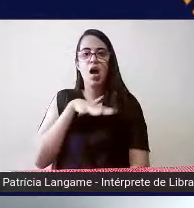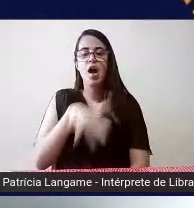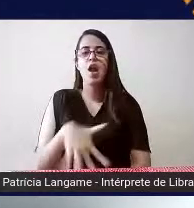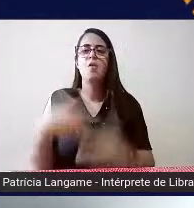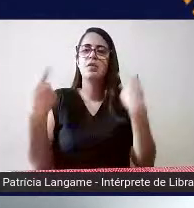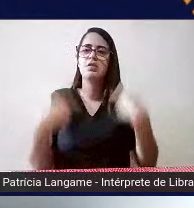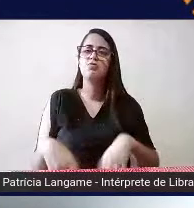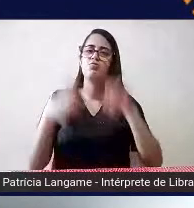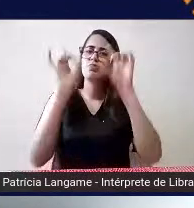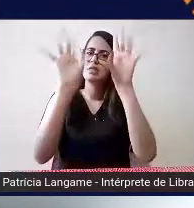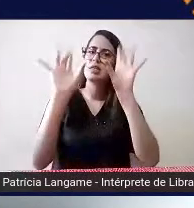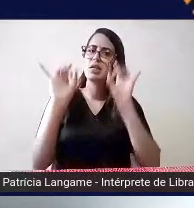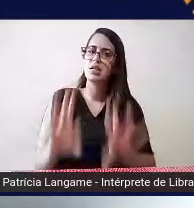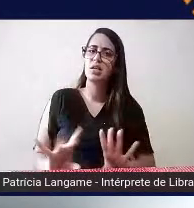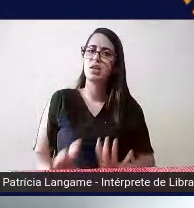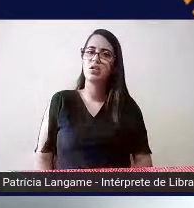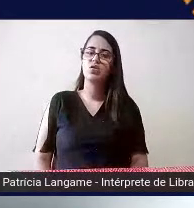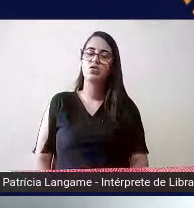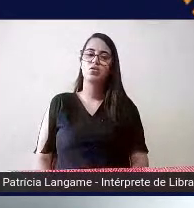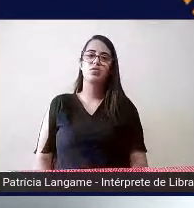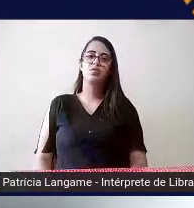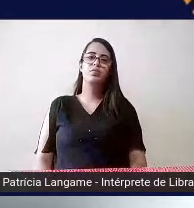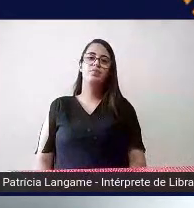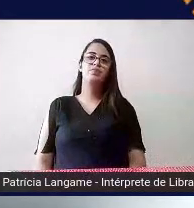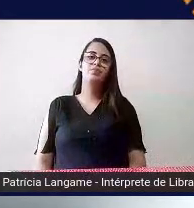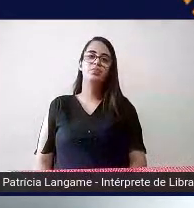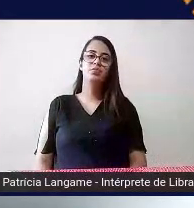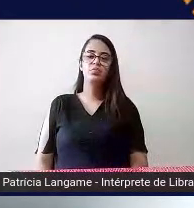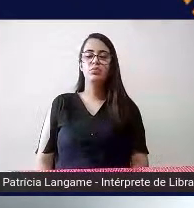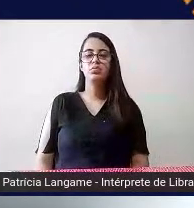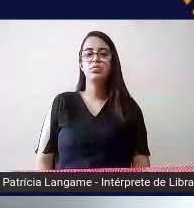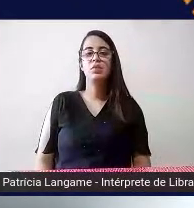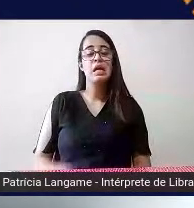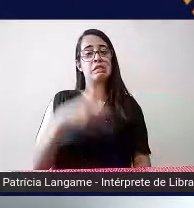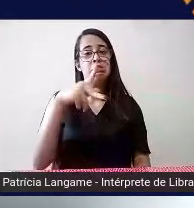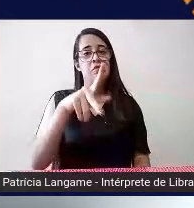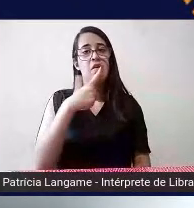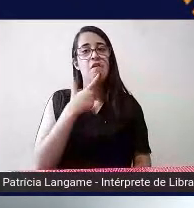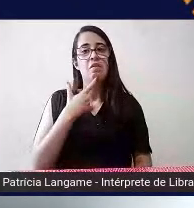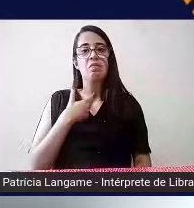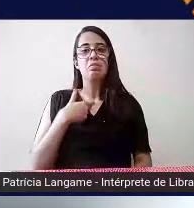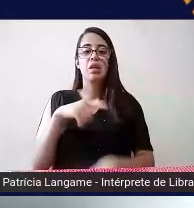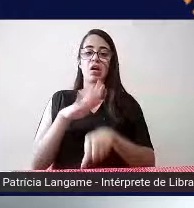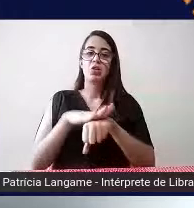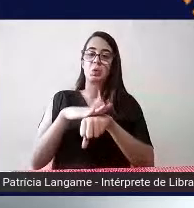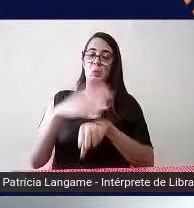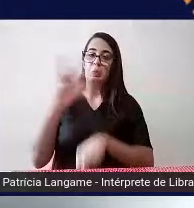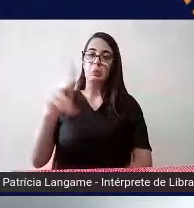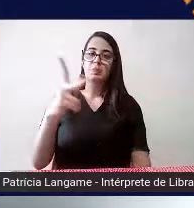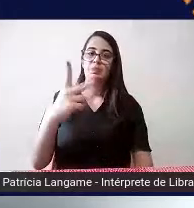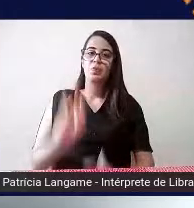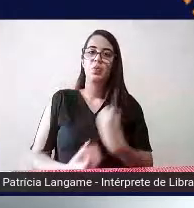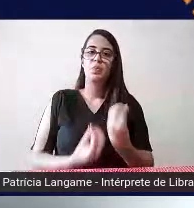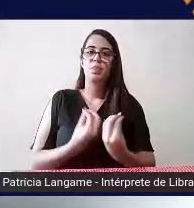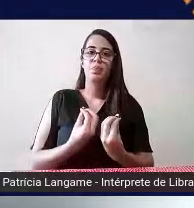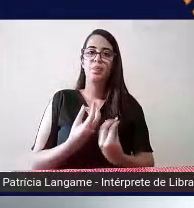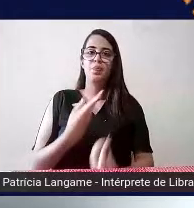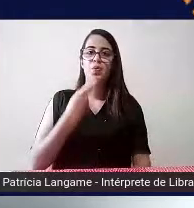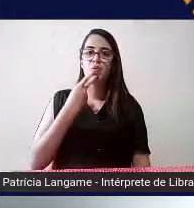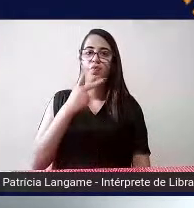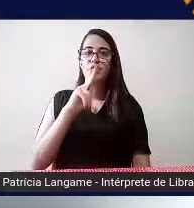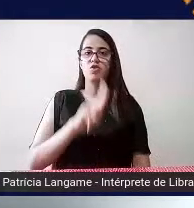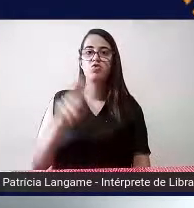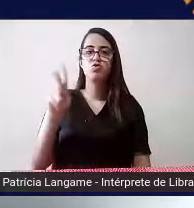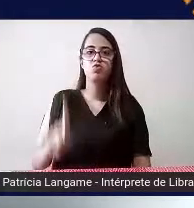especialista bom isso vai um pouco da sua vontade né enquanto professor das condições que a escola